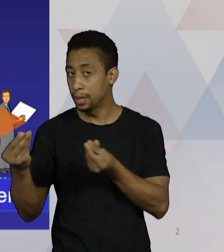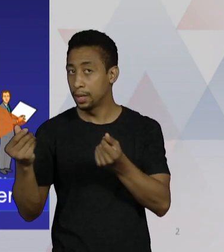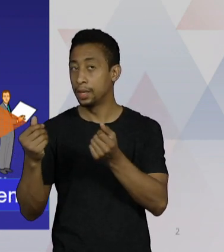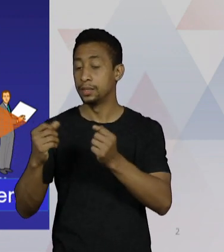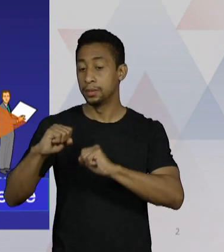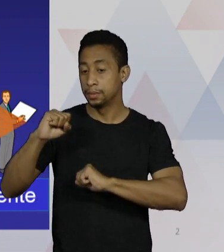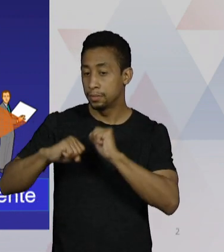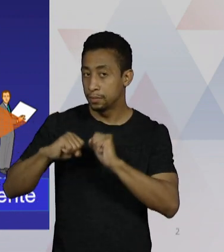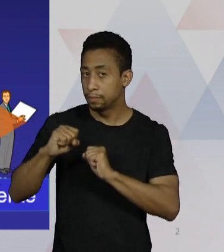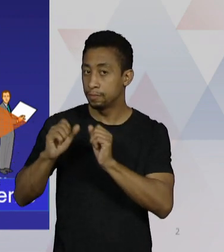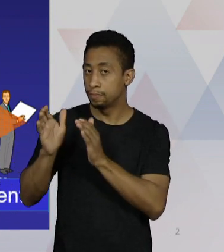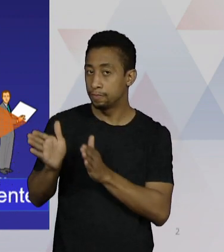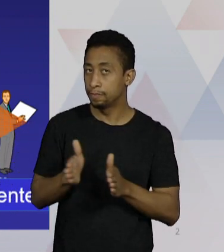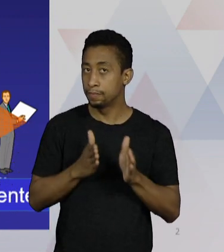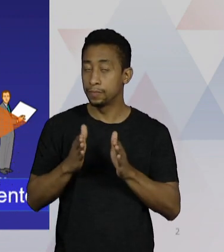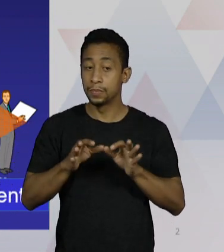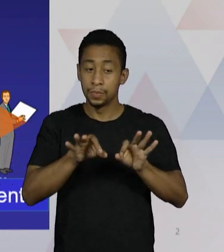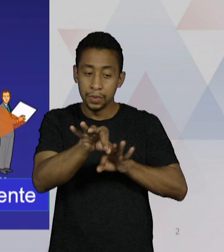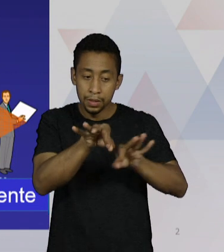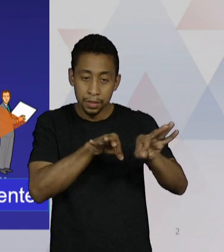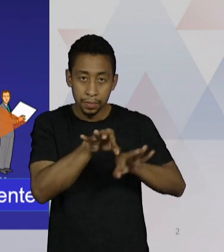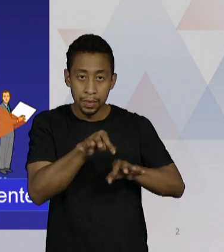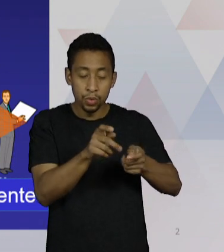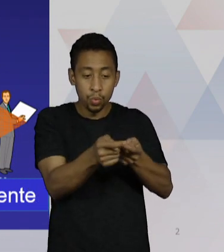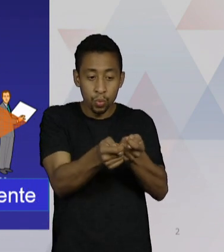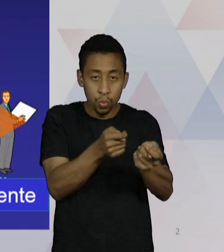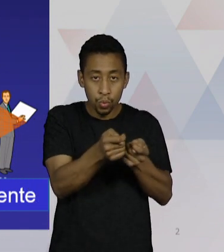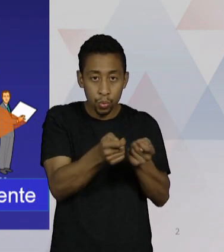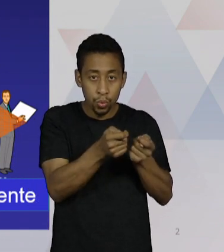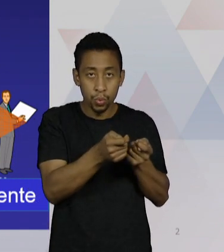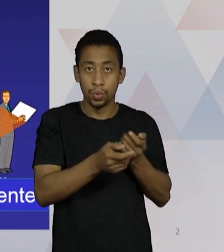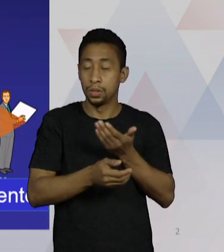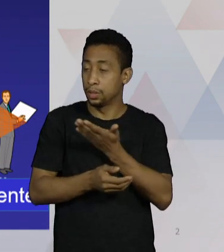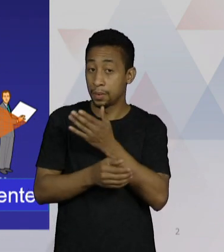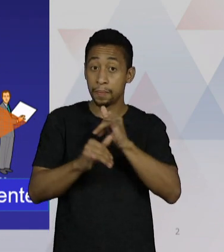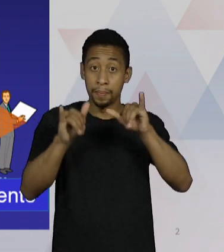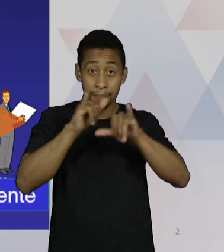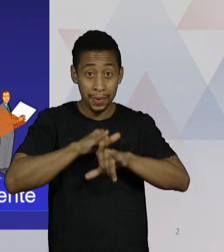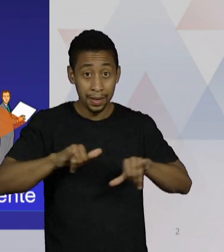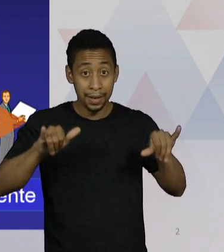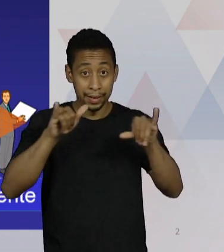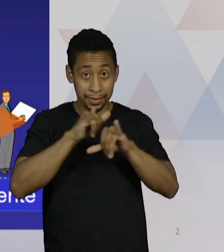de planejamento e controle da produção, de marketing,